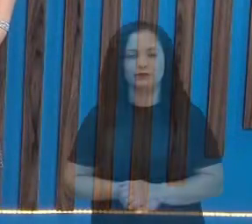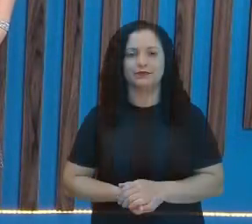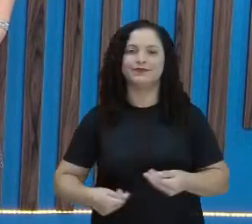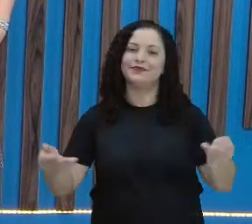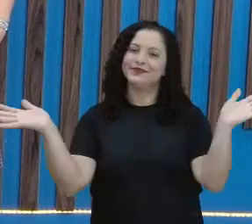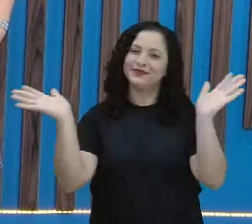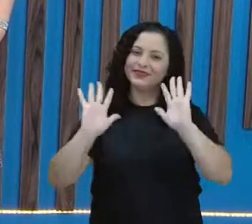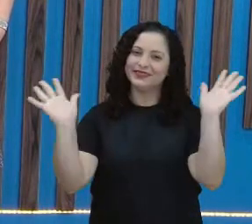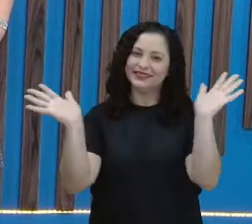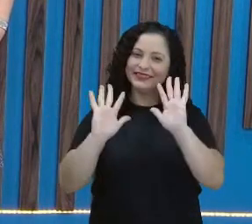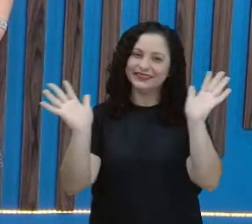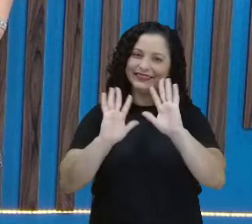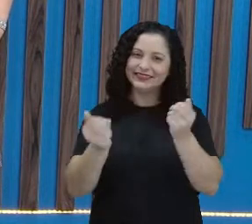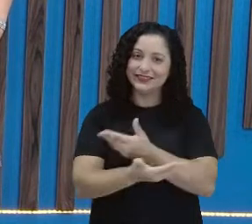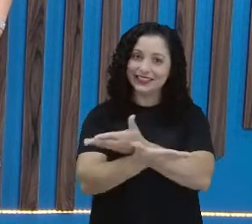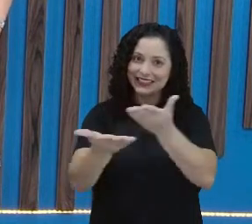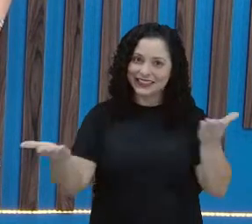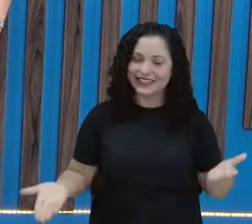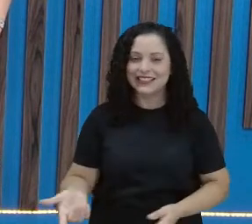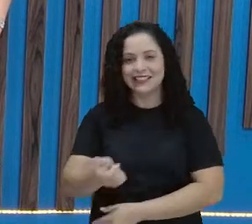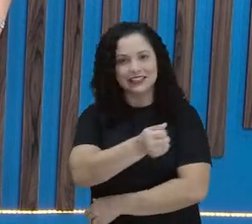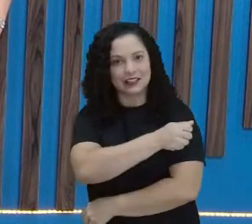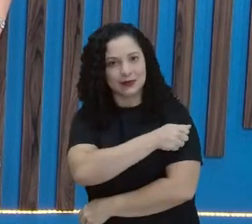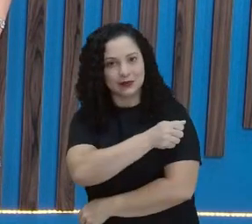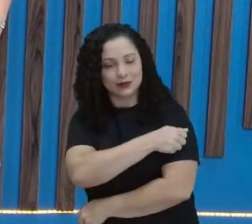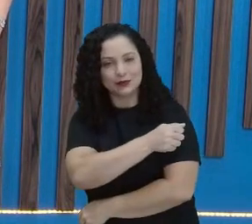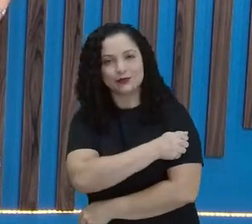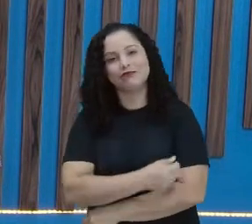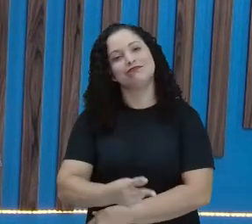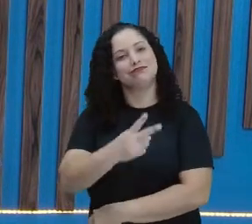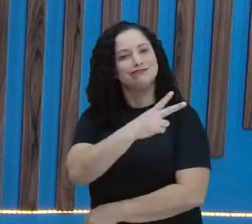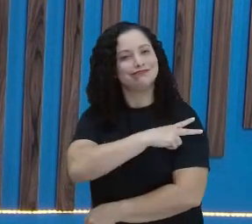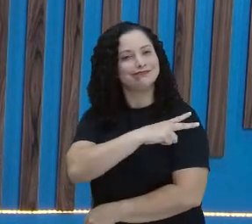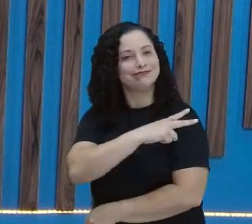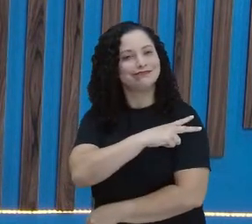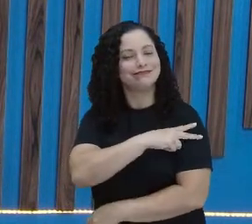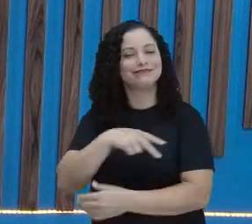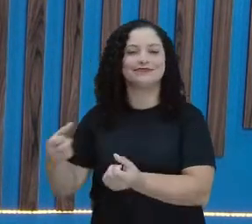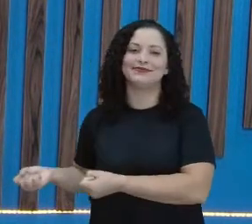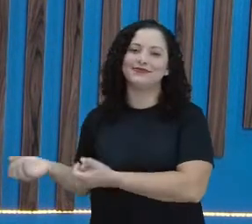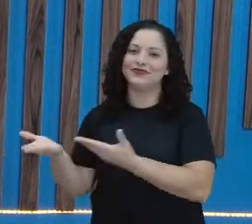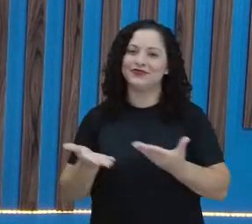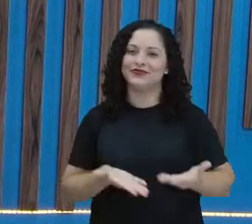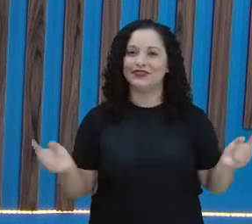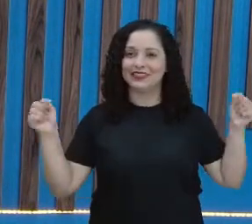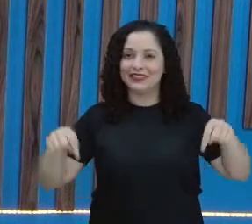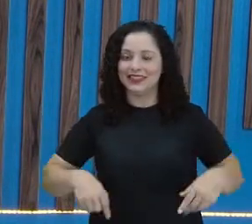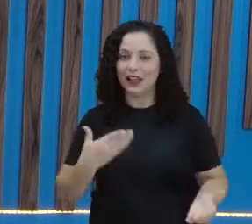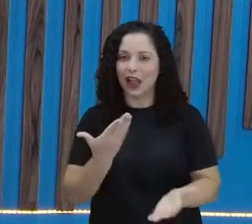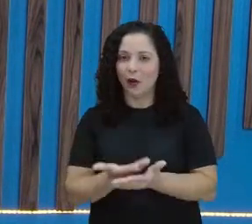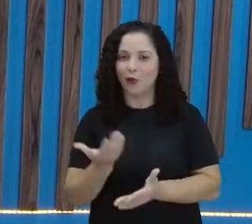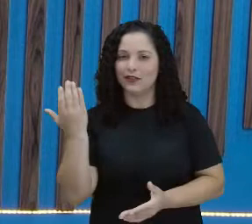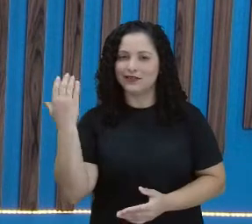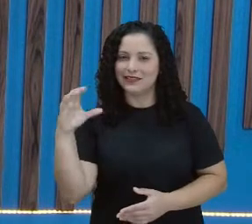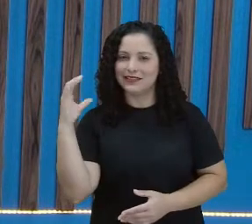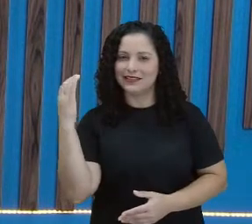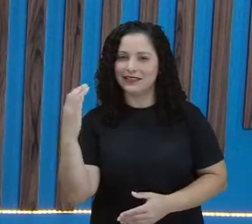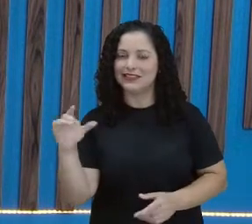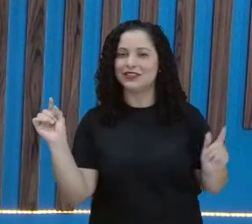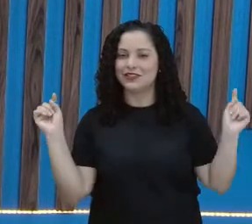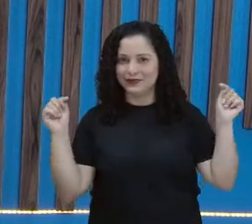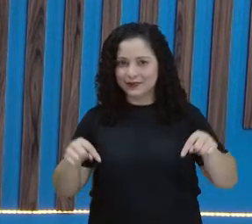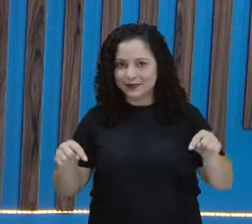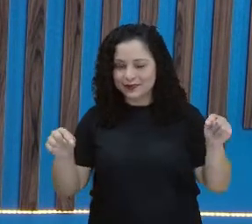Olá, estudantes! Turminha do segundo ano, bem-vindos para a nossa aula de ciências de hoje.